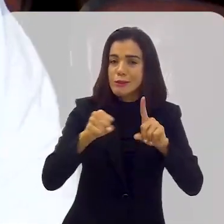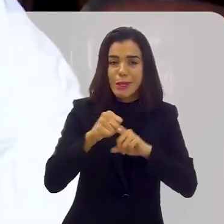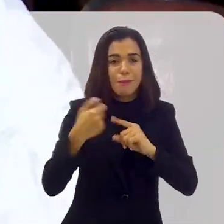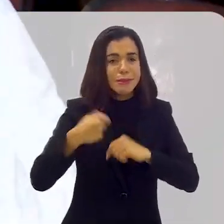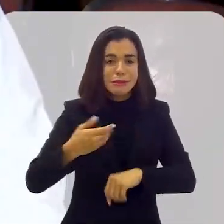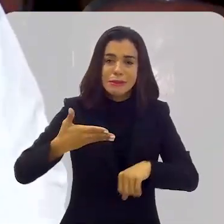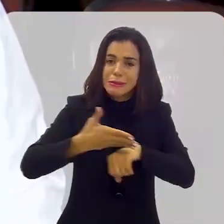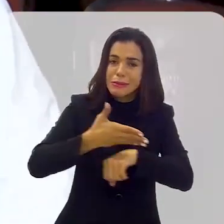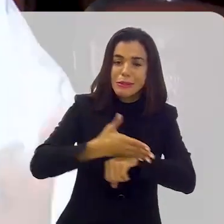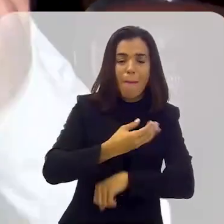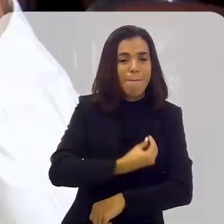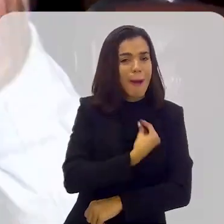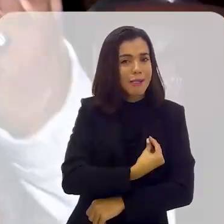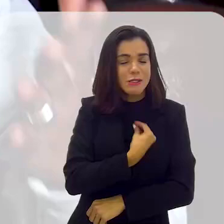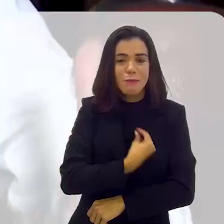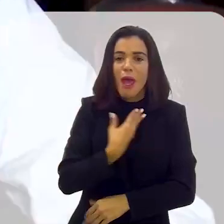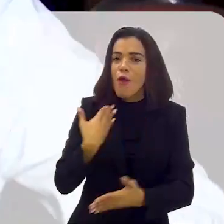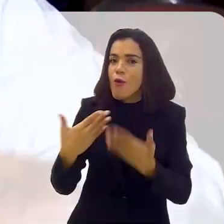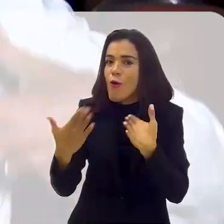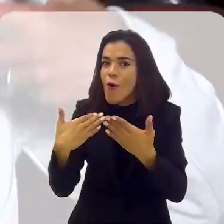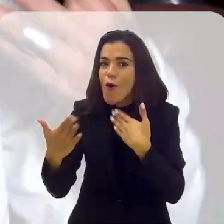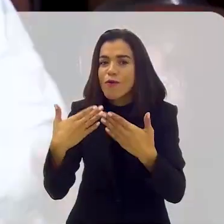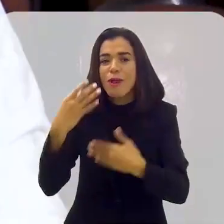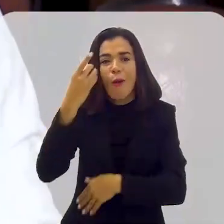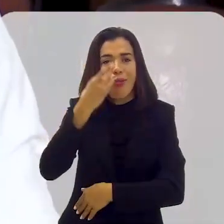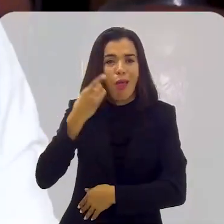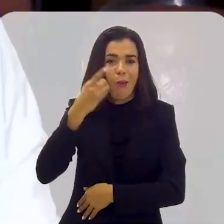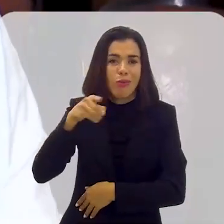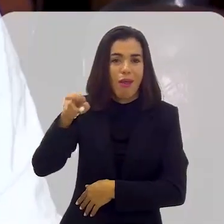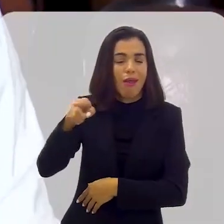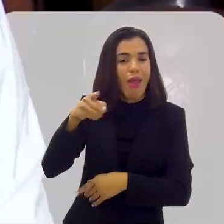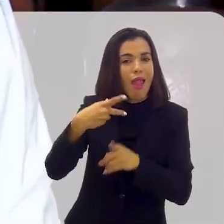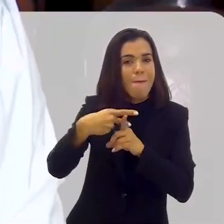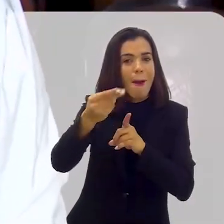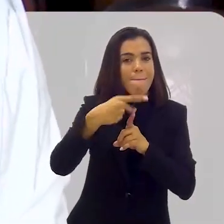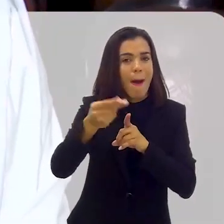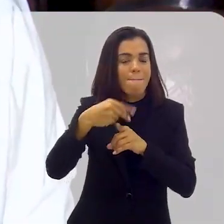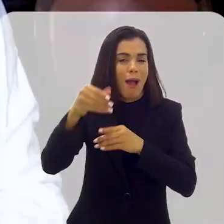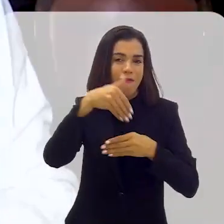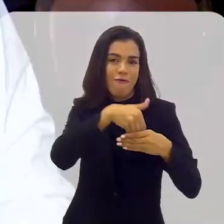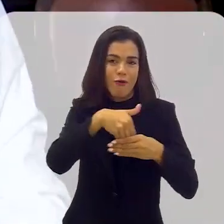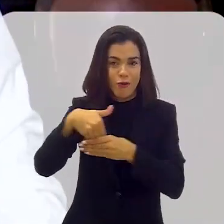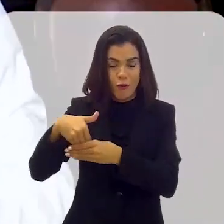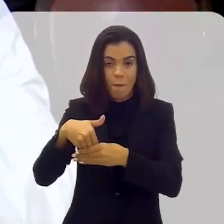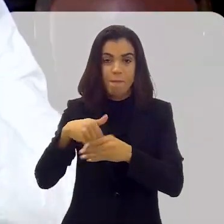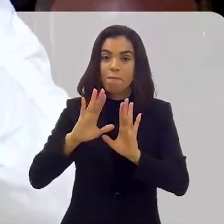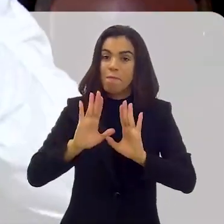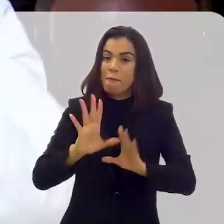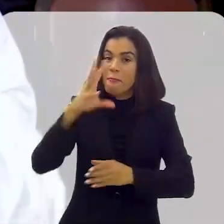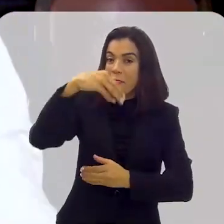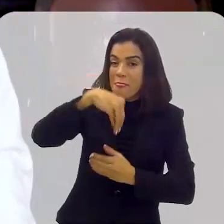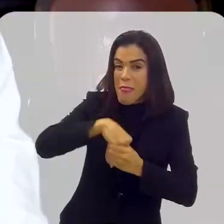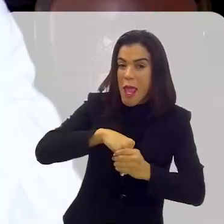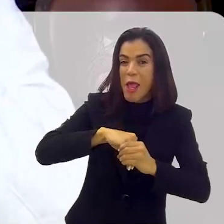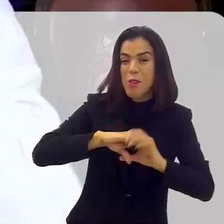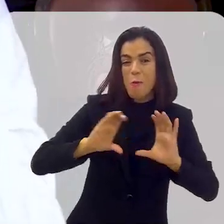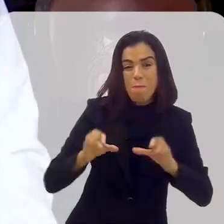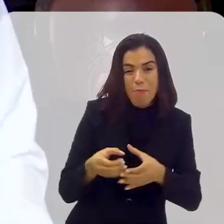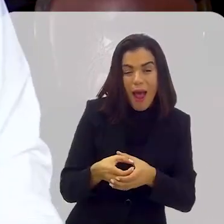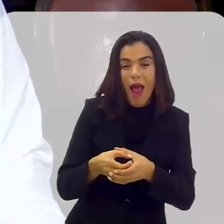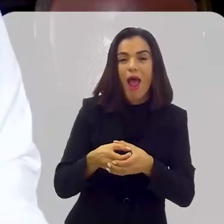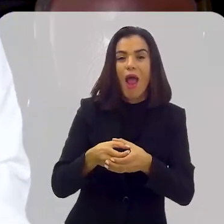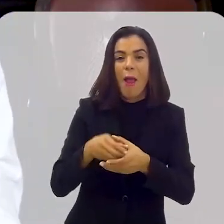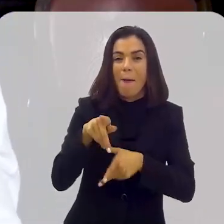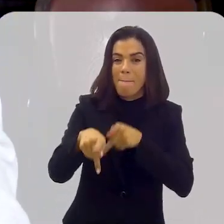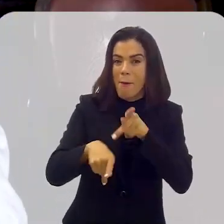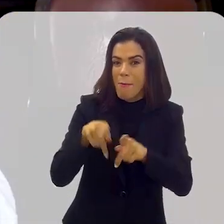aqui, ele tem que manifestar, ele tem que falar com os parlamentares que eles elegeram, que eles votaram, mas tem um público, dentro desse